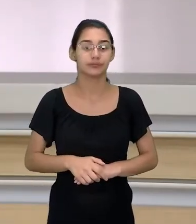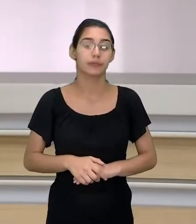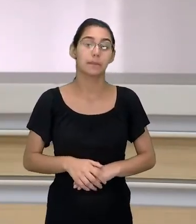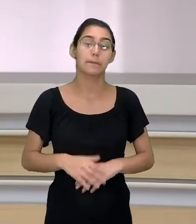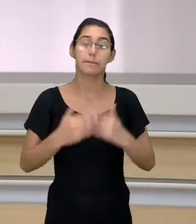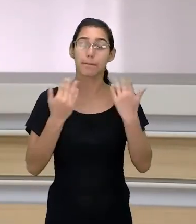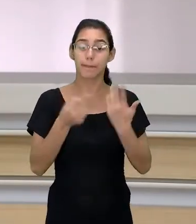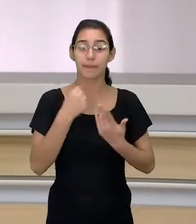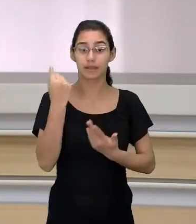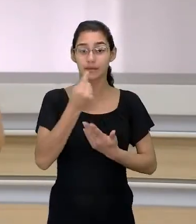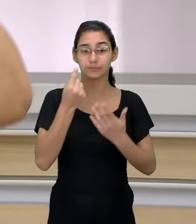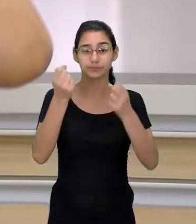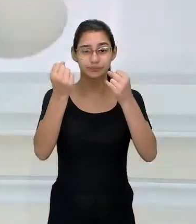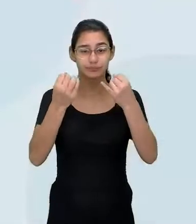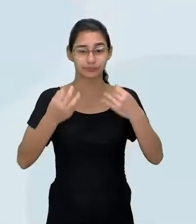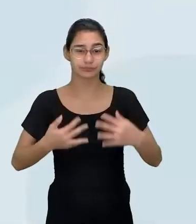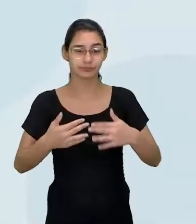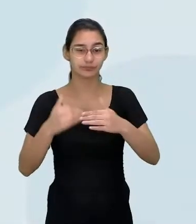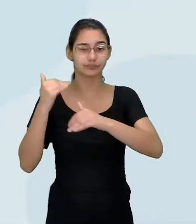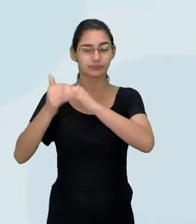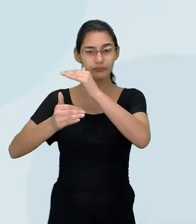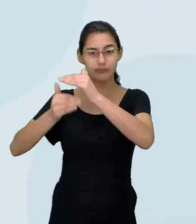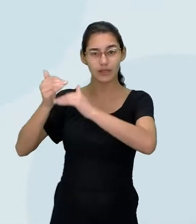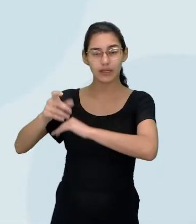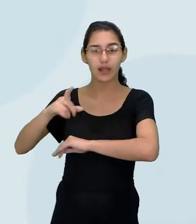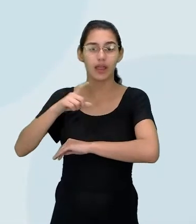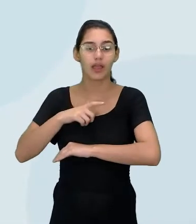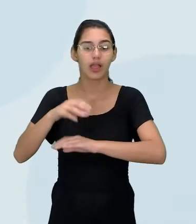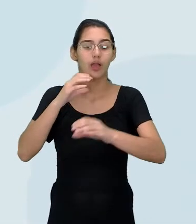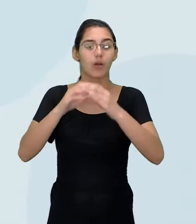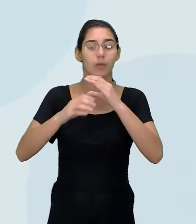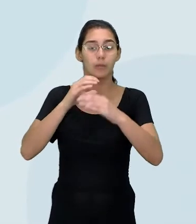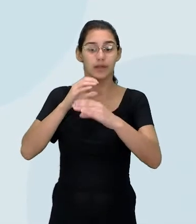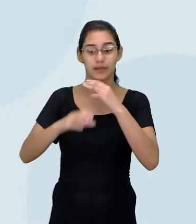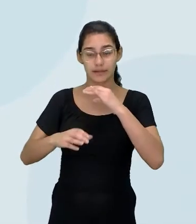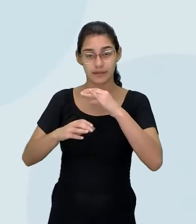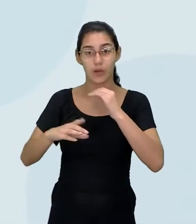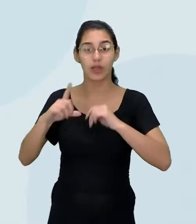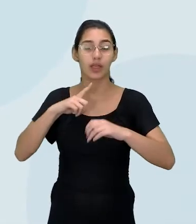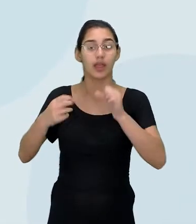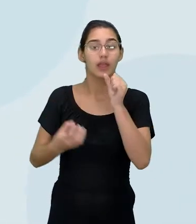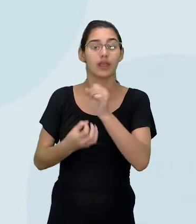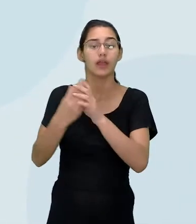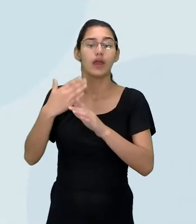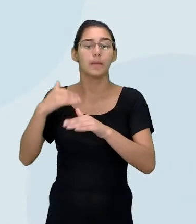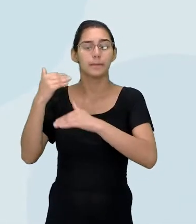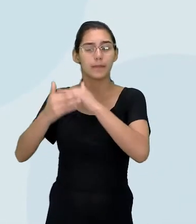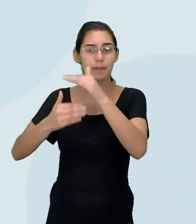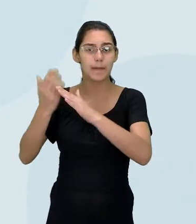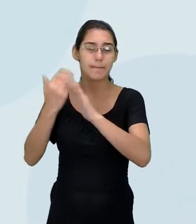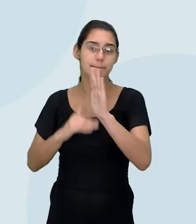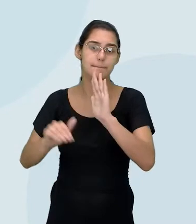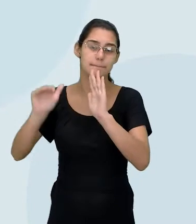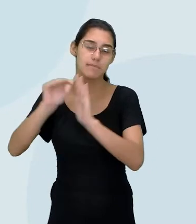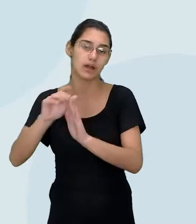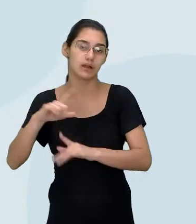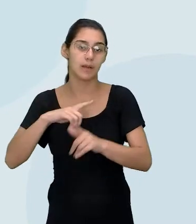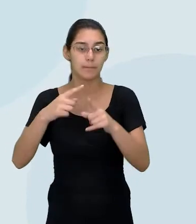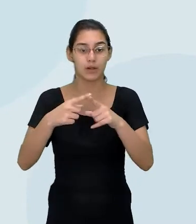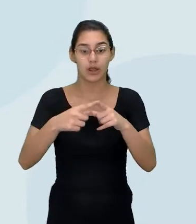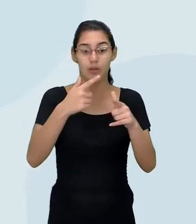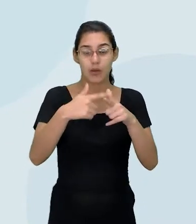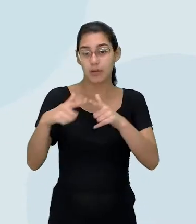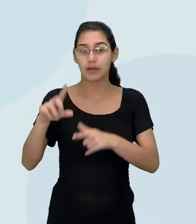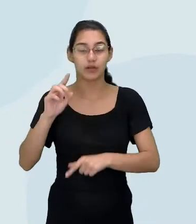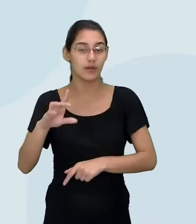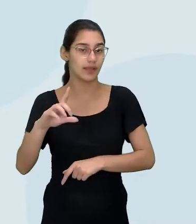Mas, quando a gente fala sobre um processo onde essa comunicação, ela cria consequências muito maiores, porque o problema